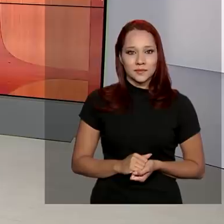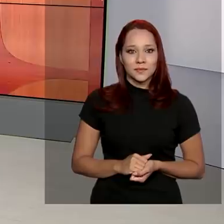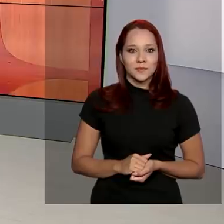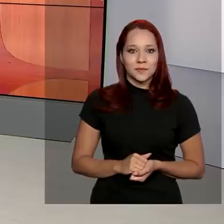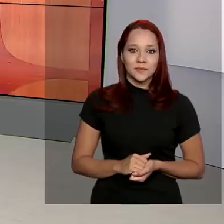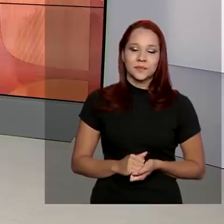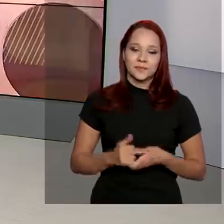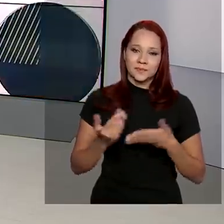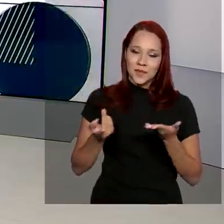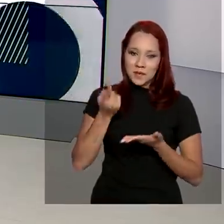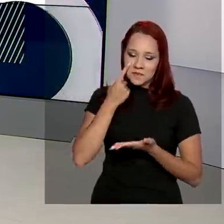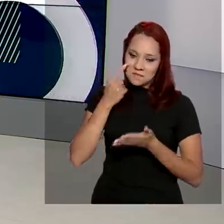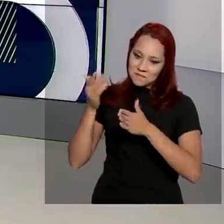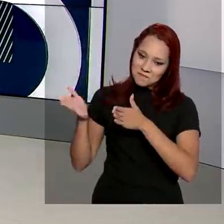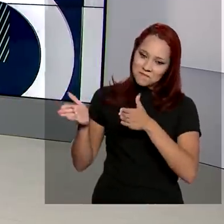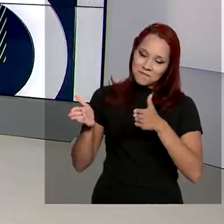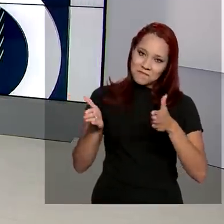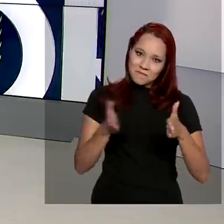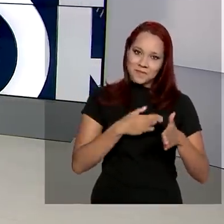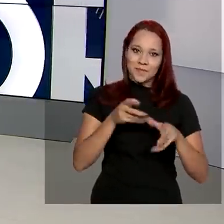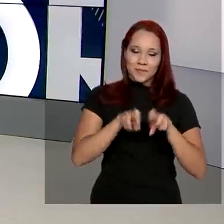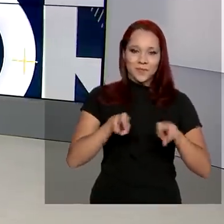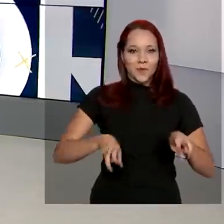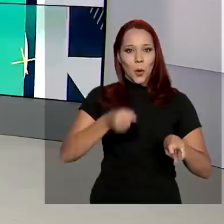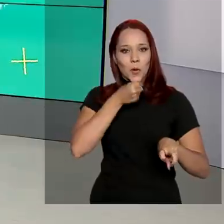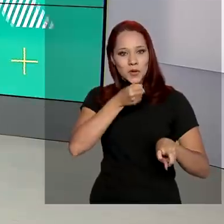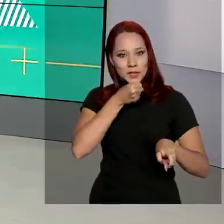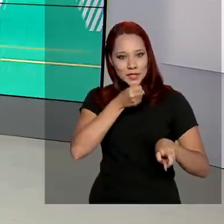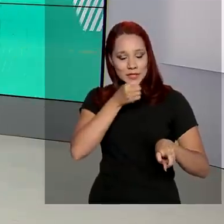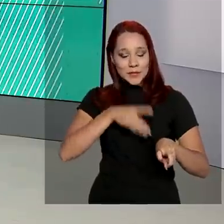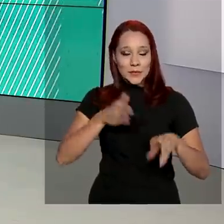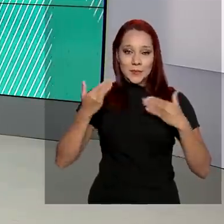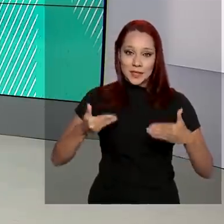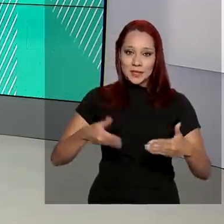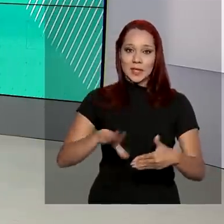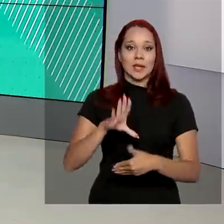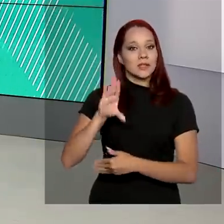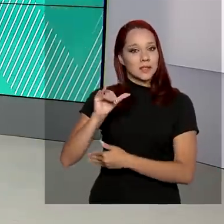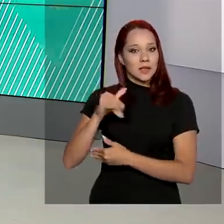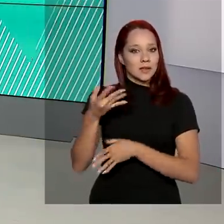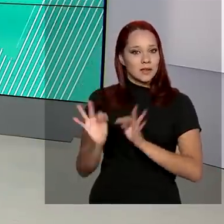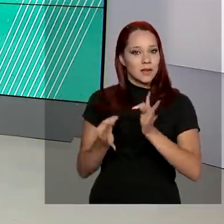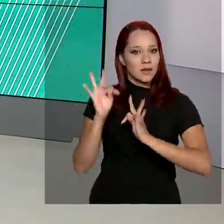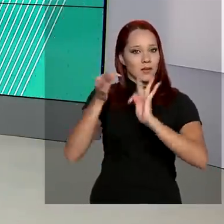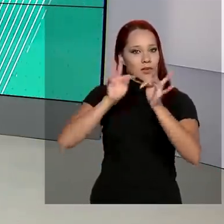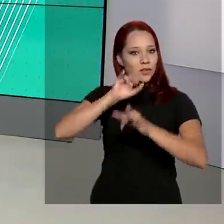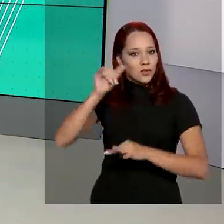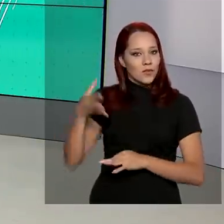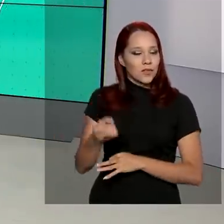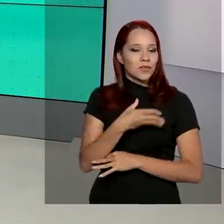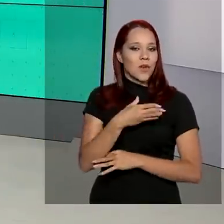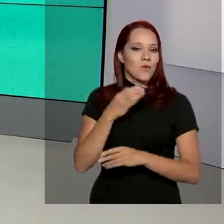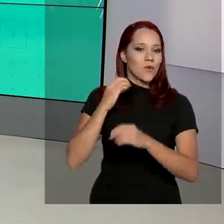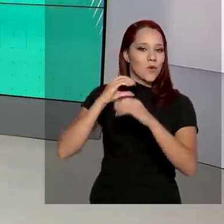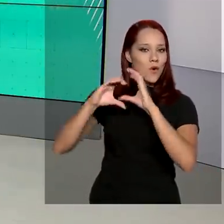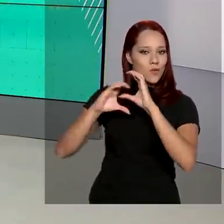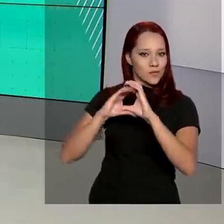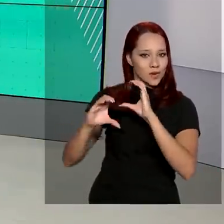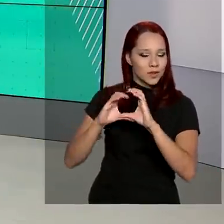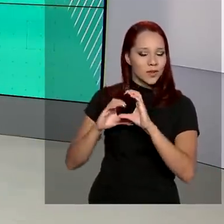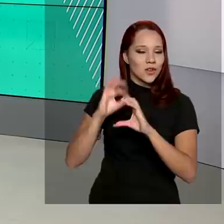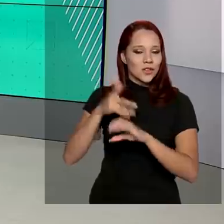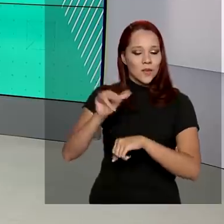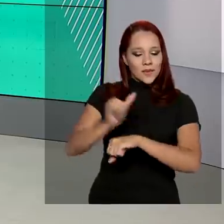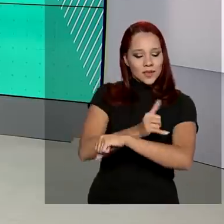Tá aí, você acompanhou com a gente coletiva de imprensa do Ministério da Ciência, Tecnologia, Inovações e Comunicações sobre